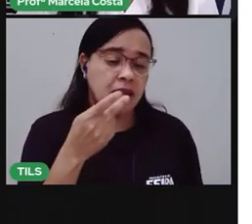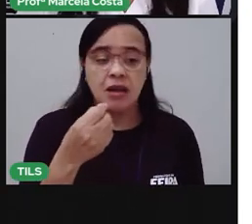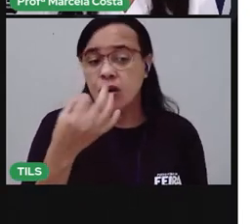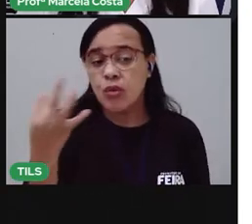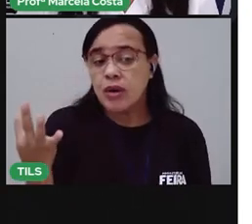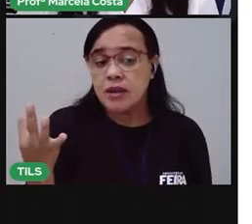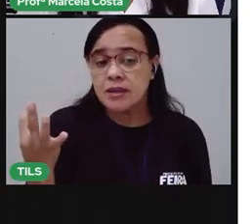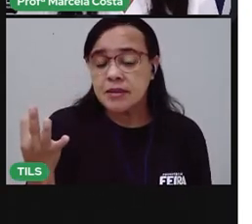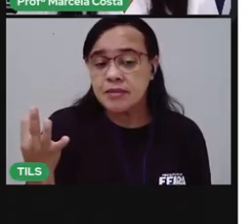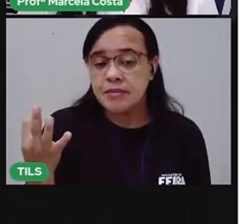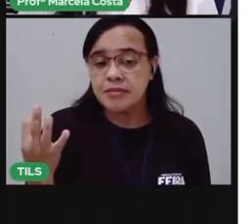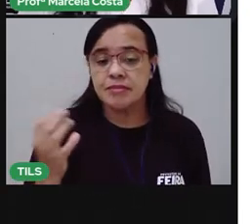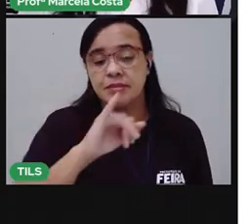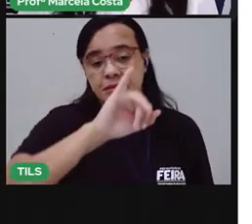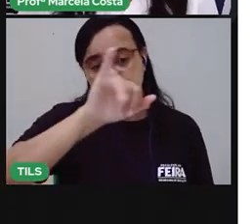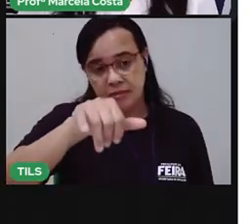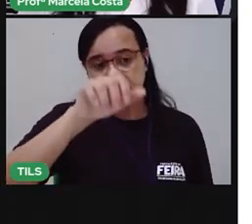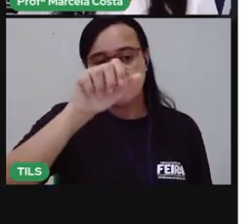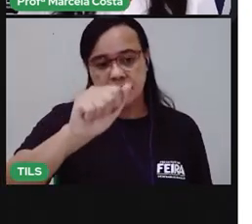Jacaré